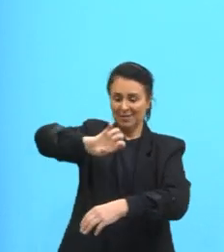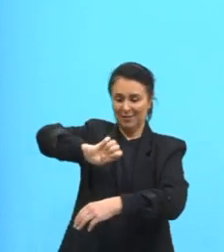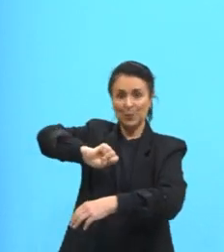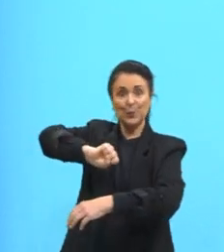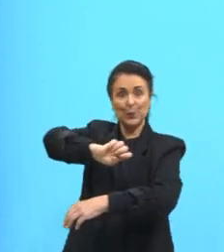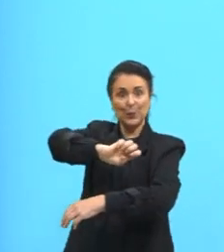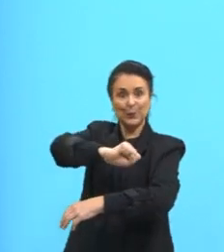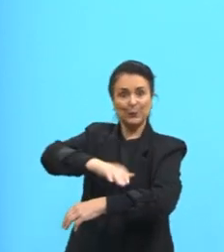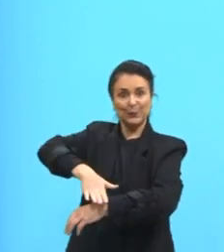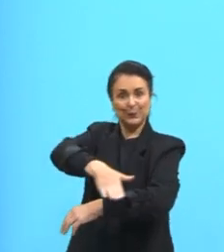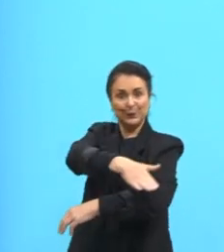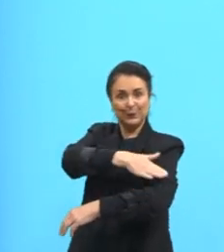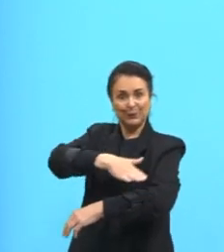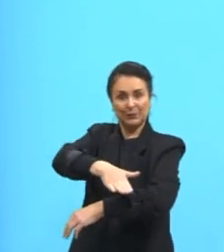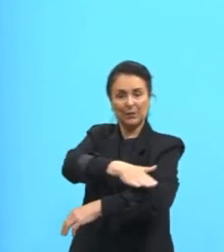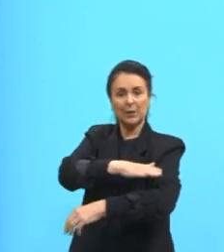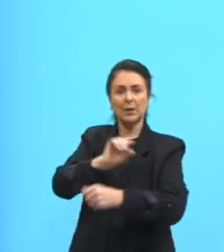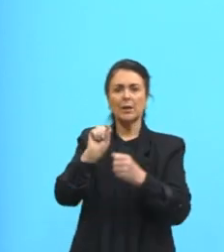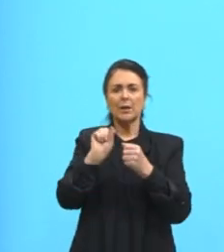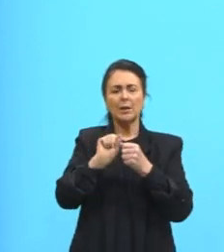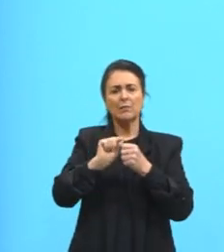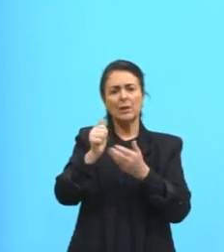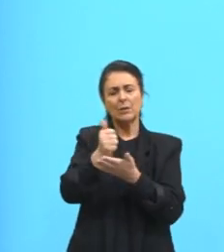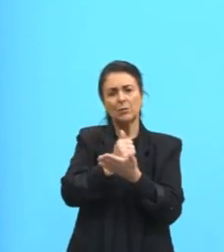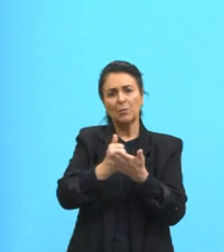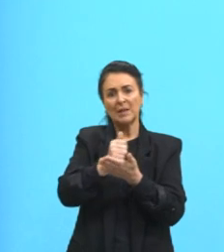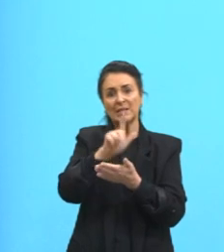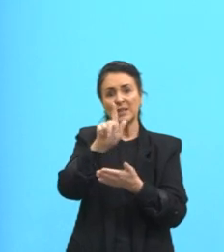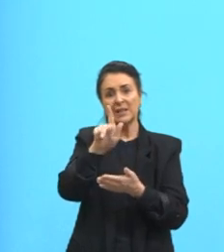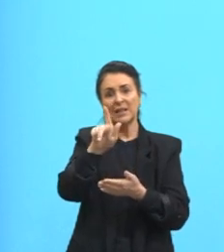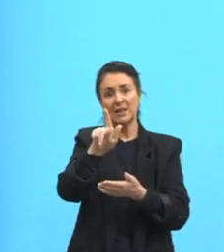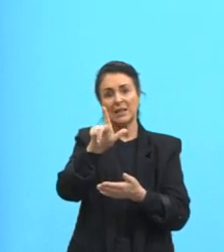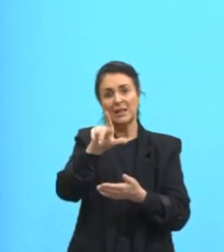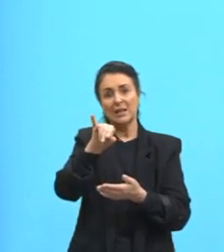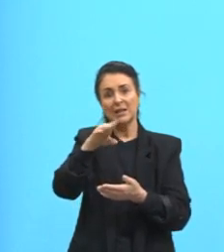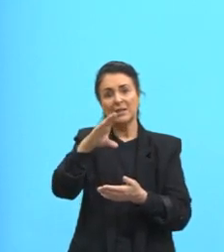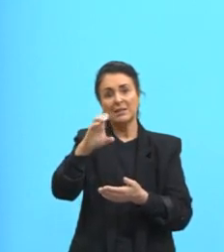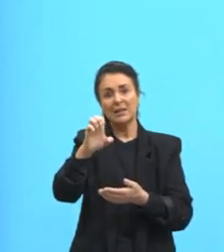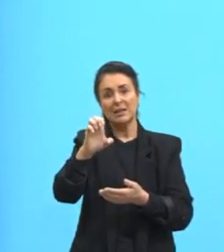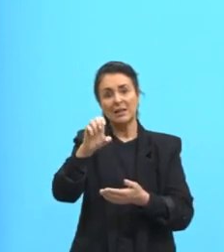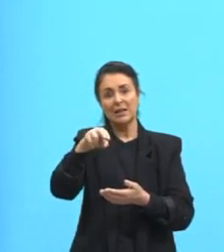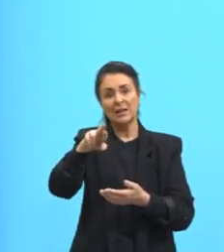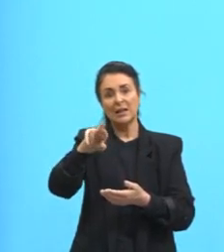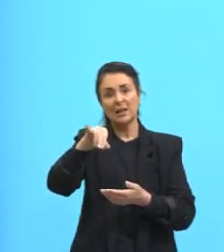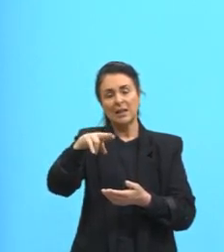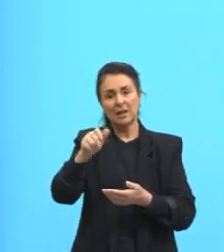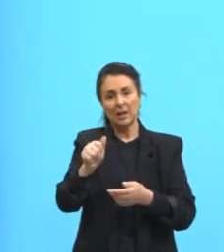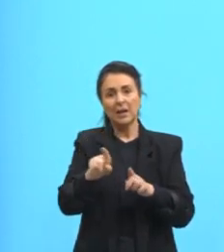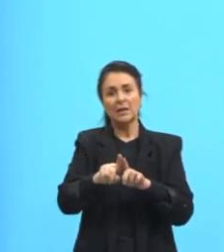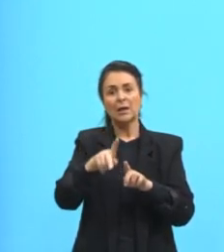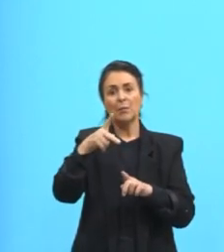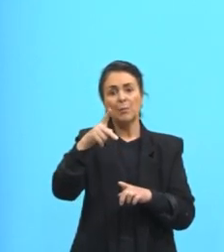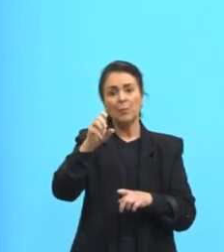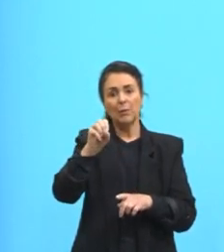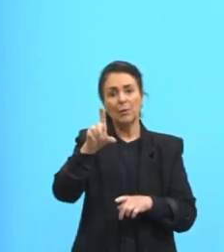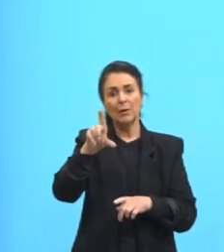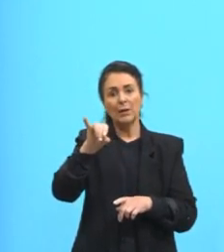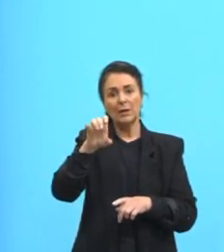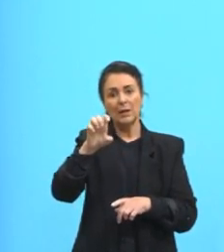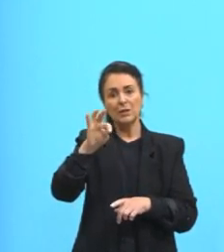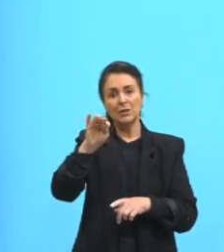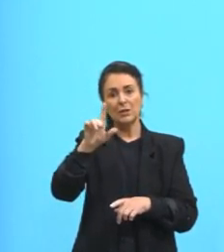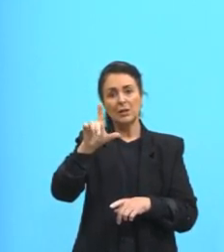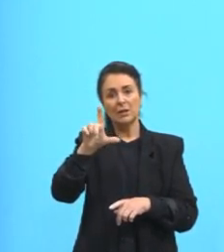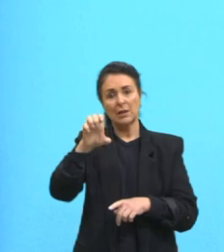humectantes, feitos geralmente à base de glicerina e polietileno glicol. E aí traz as duas estruturas, né? Da